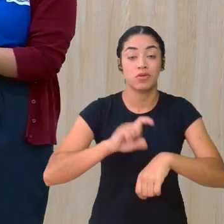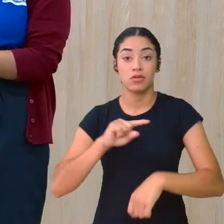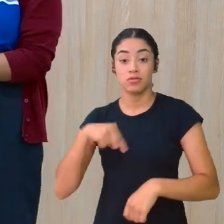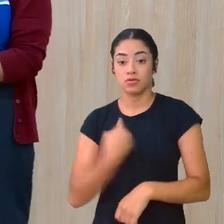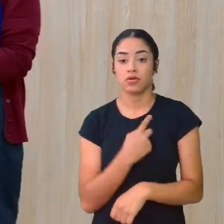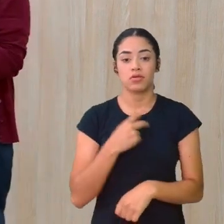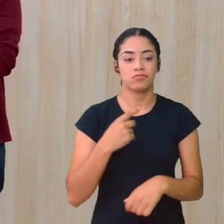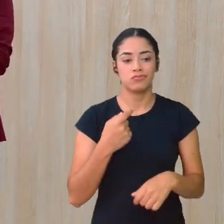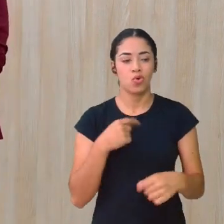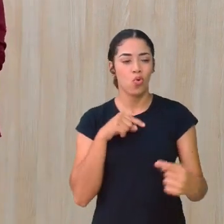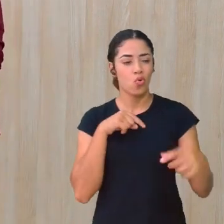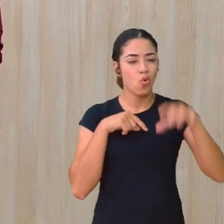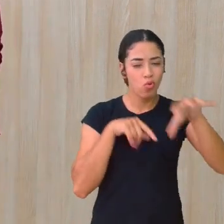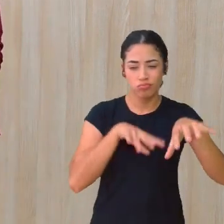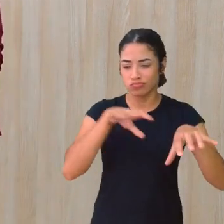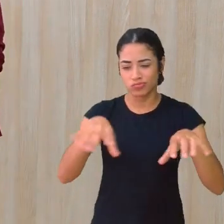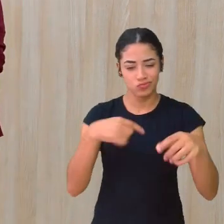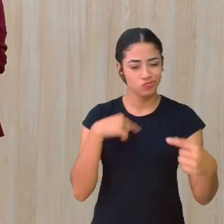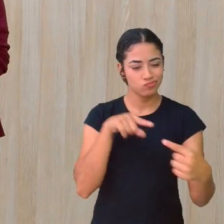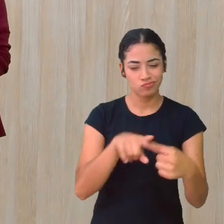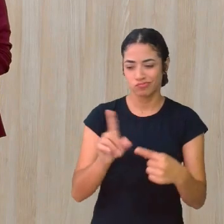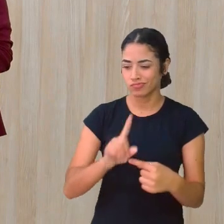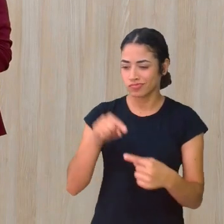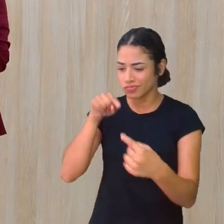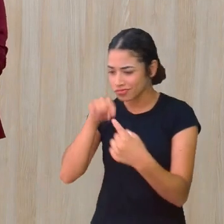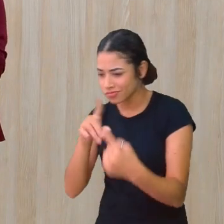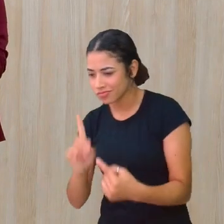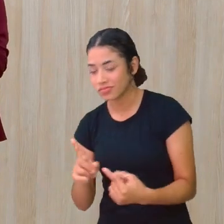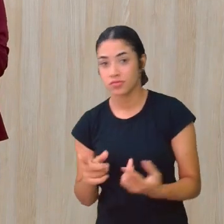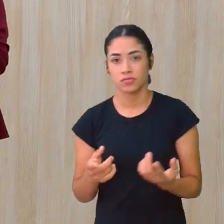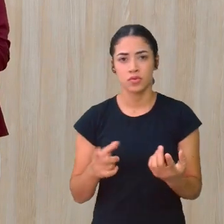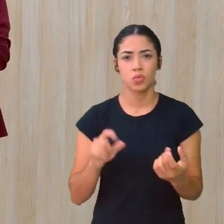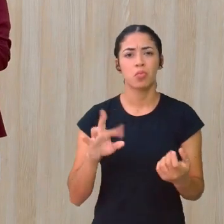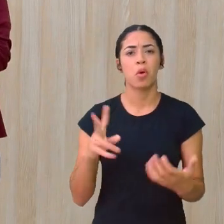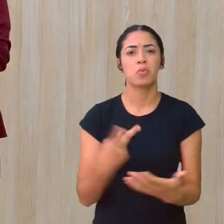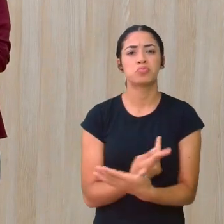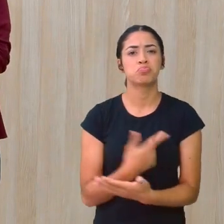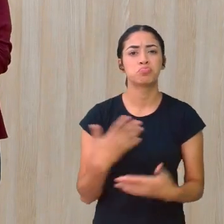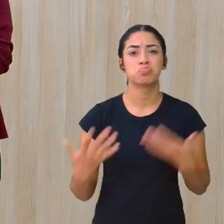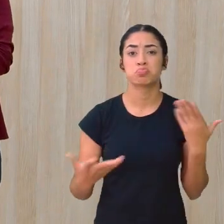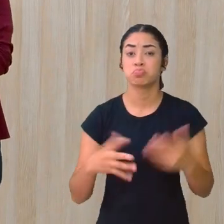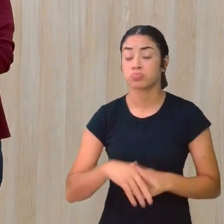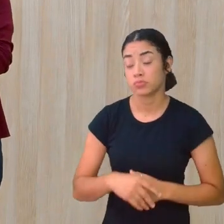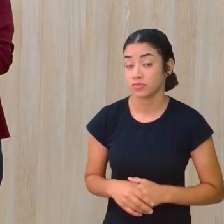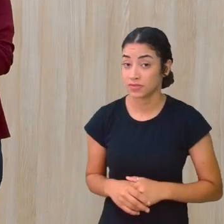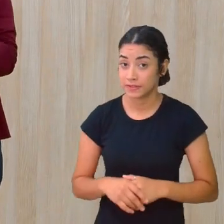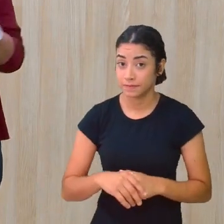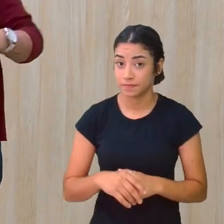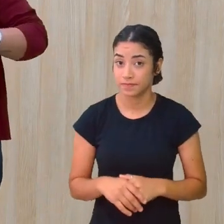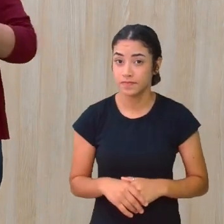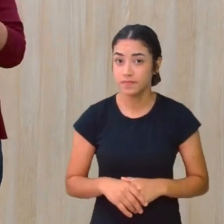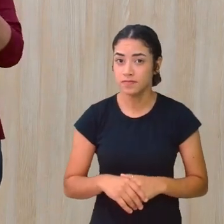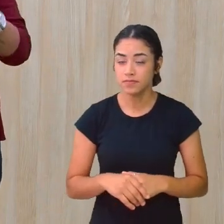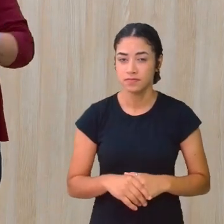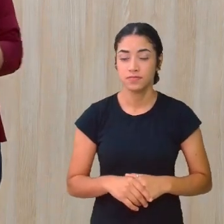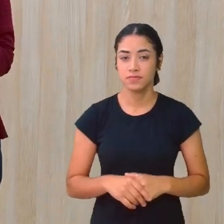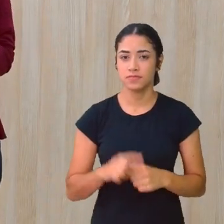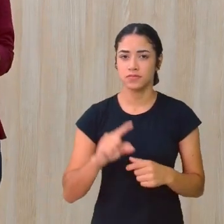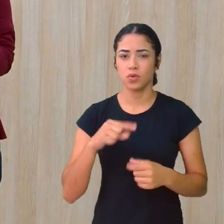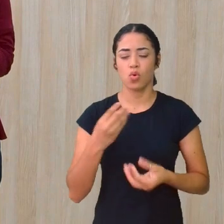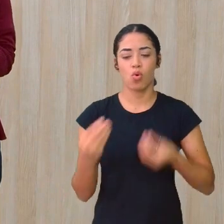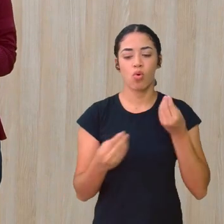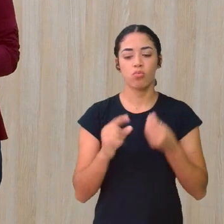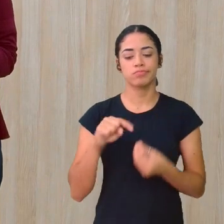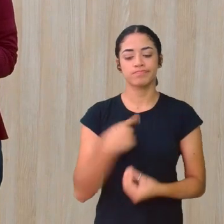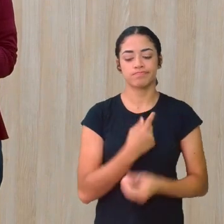dos lados Antagônicos O que acontece Quando a gente Não pertence a um lado E não pertence ao outro Como é que a gente Se